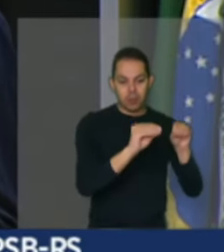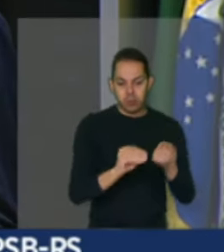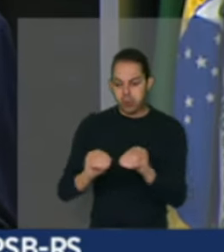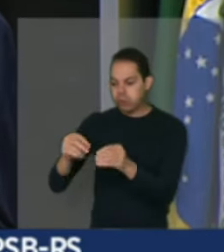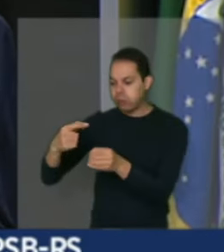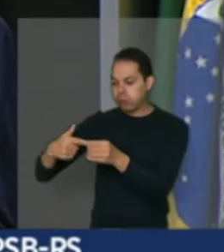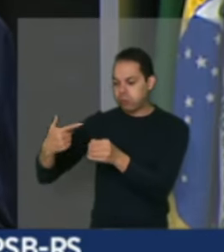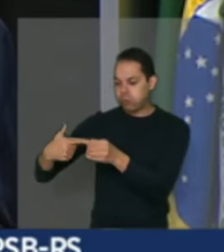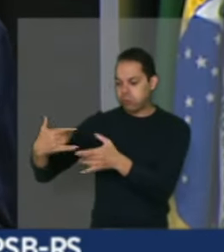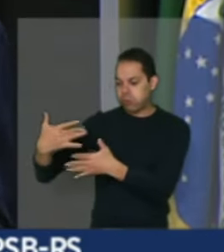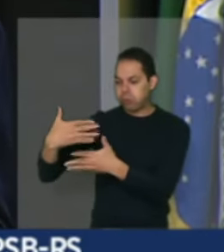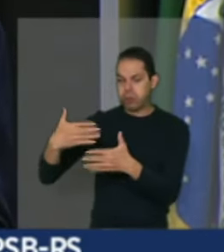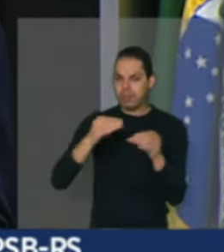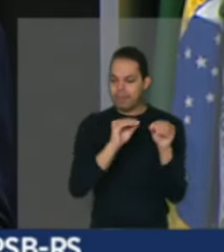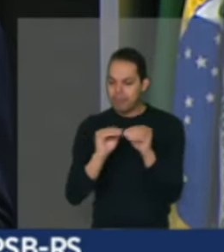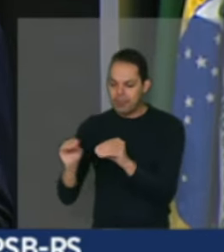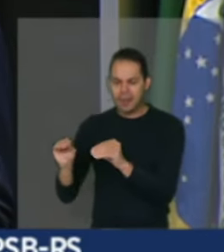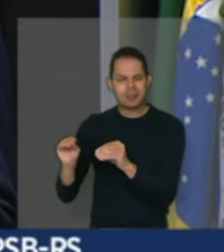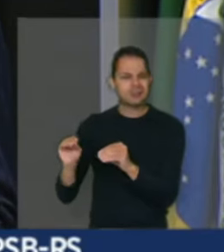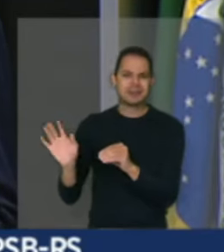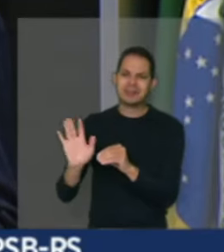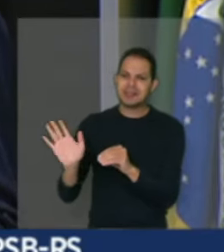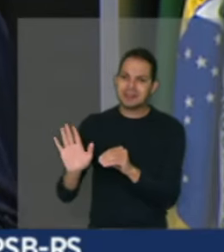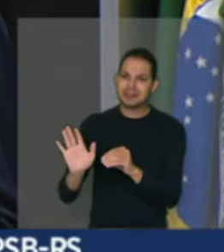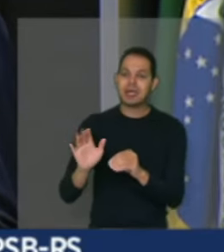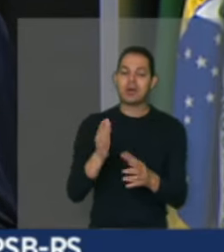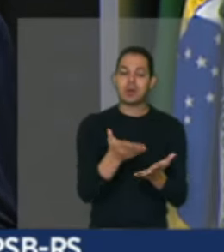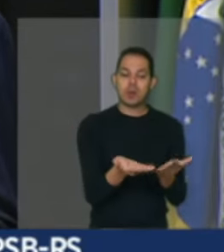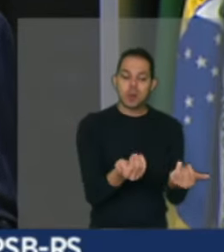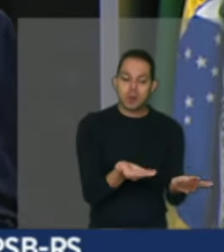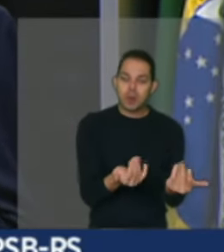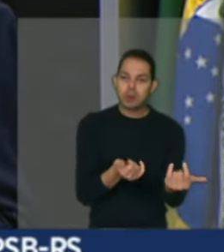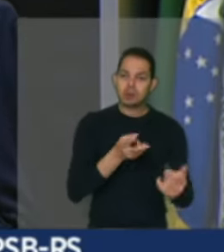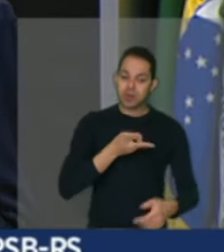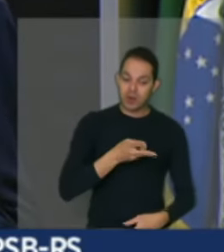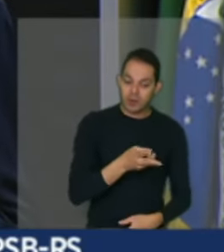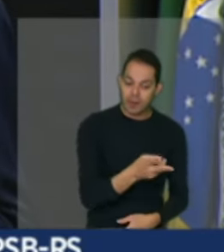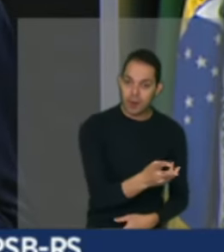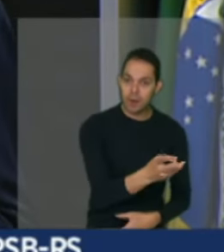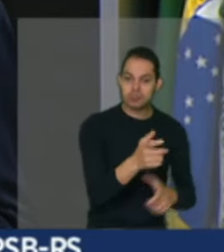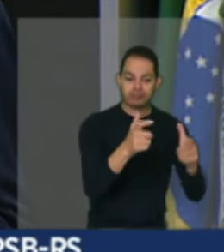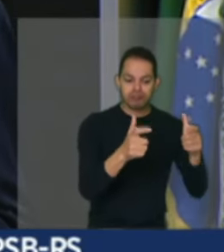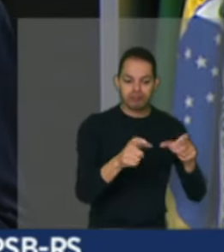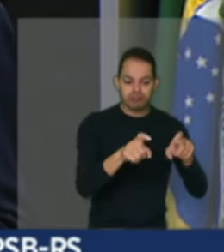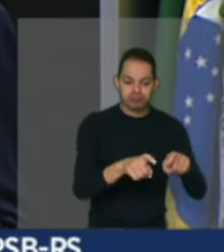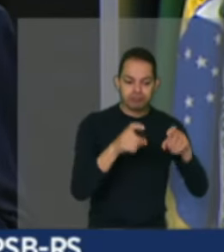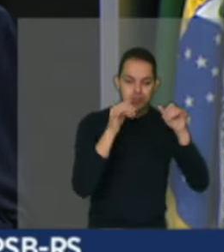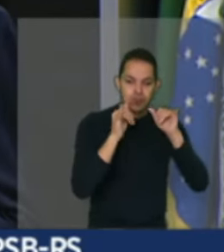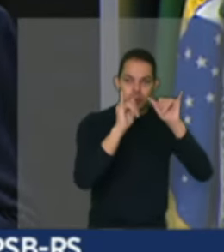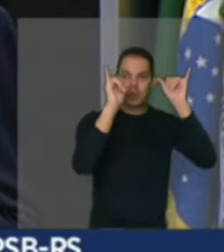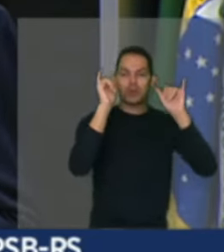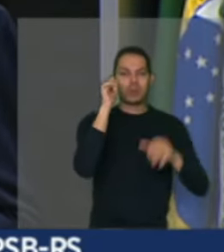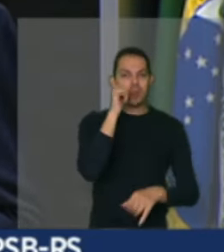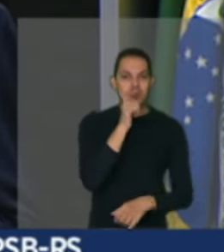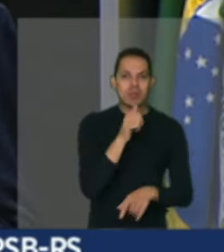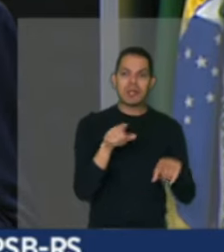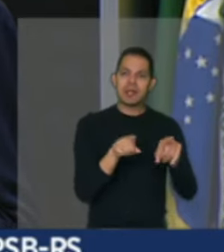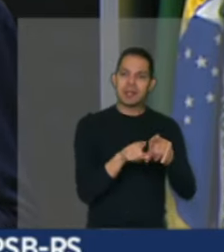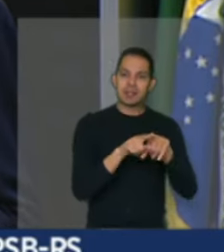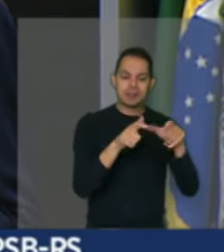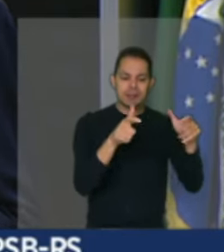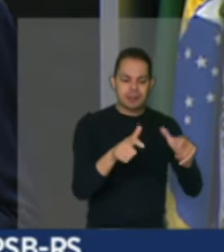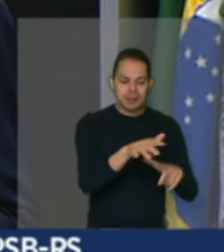a permanência do jovem no campo e o empoderamento da mulher no campo. O campo não viverá sem